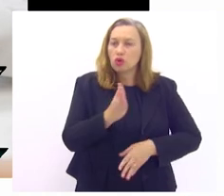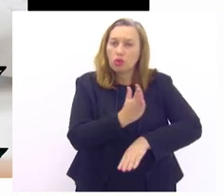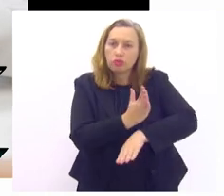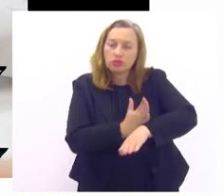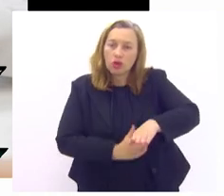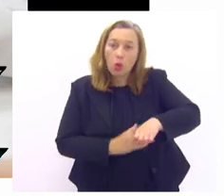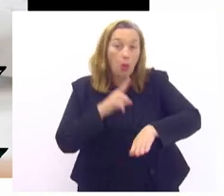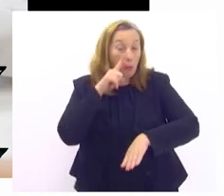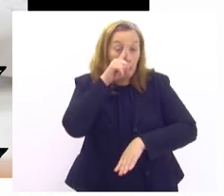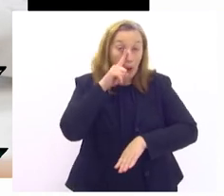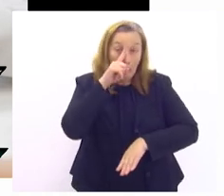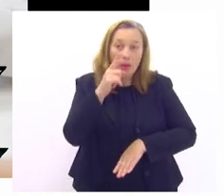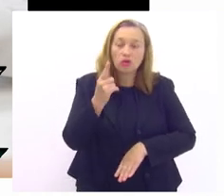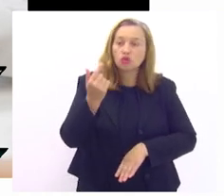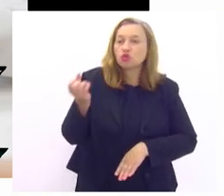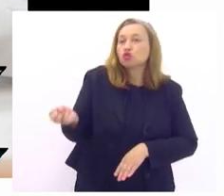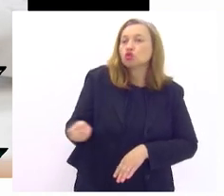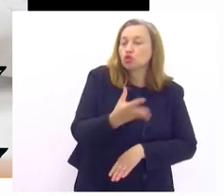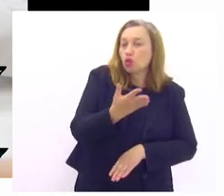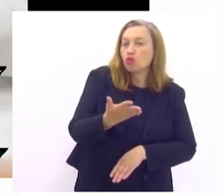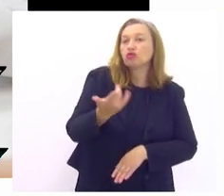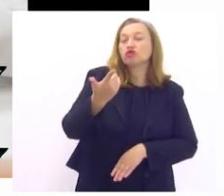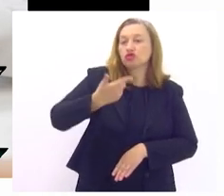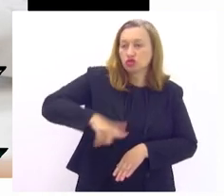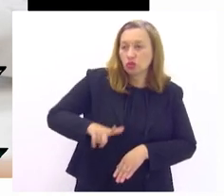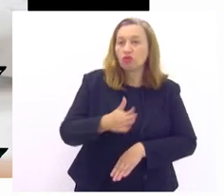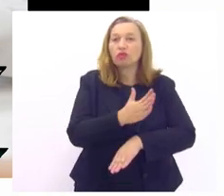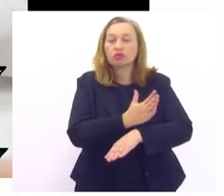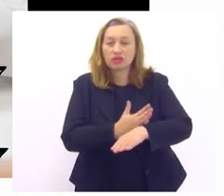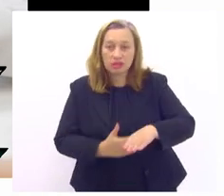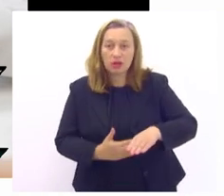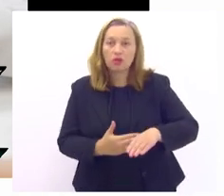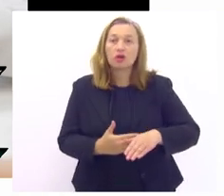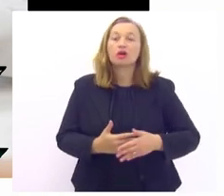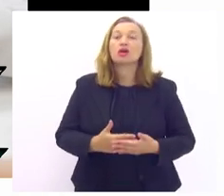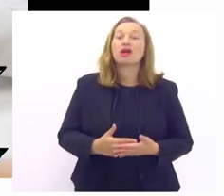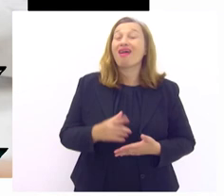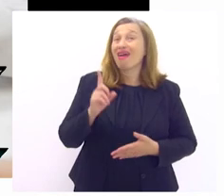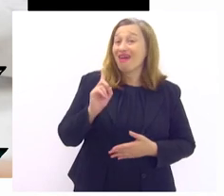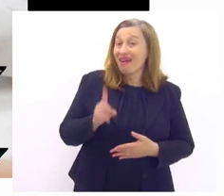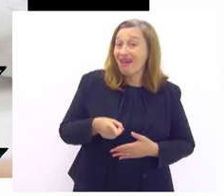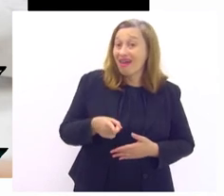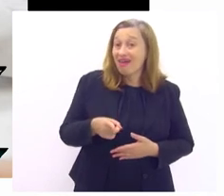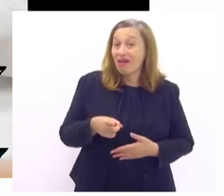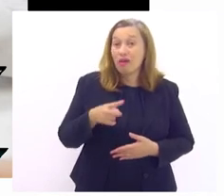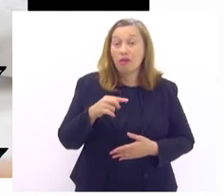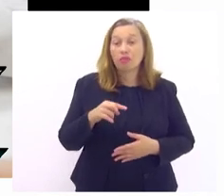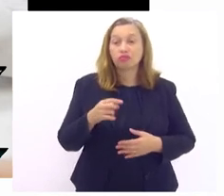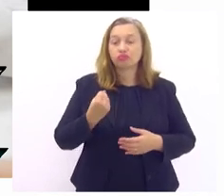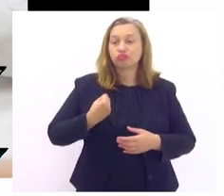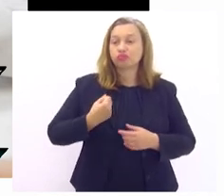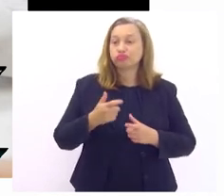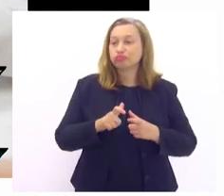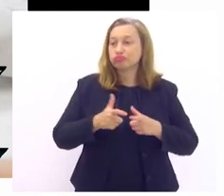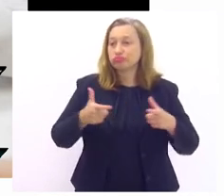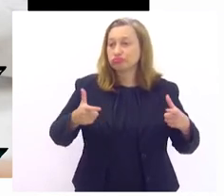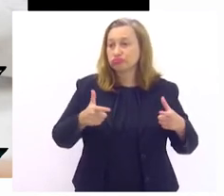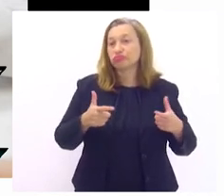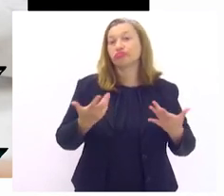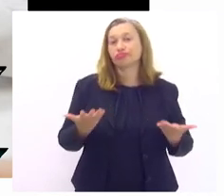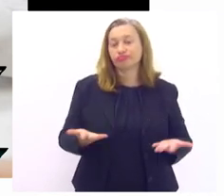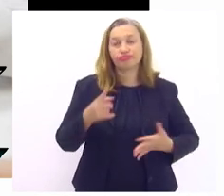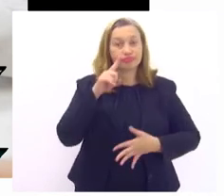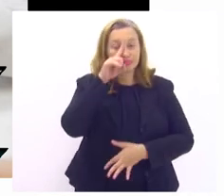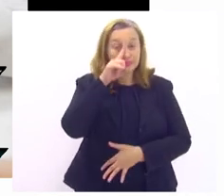dela de sofrer uma nova amputação uma nova lesão ele é extremamente aumentado então